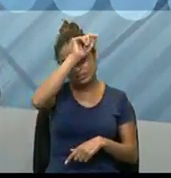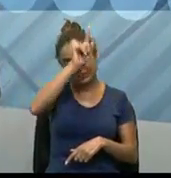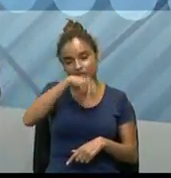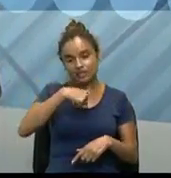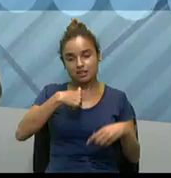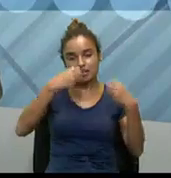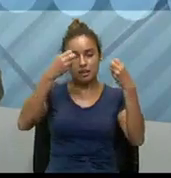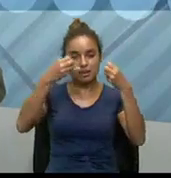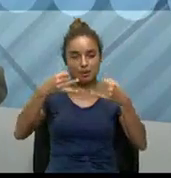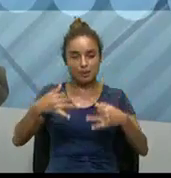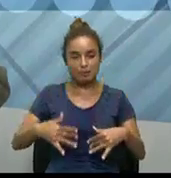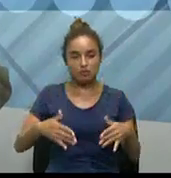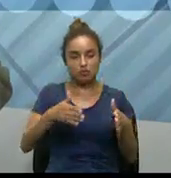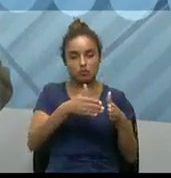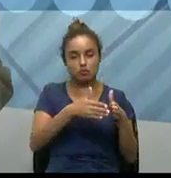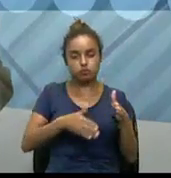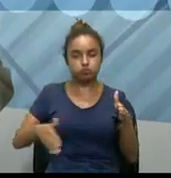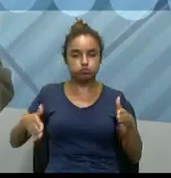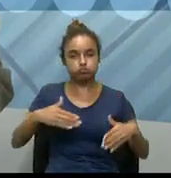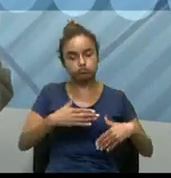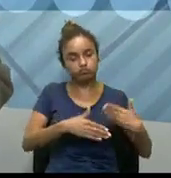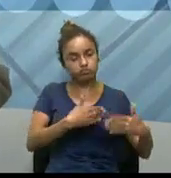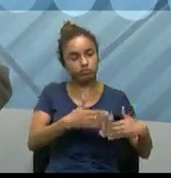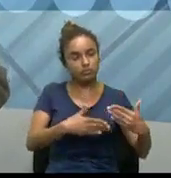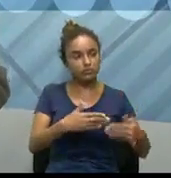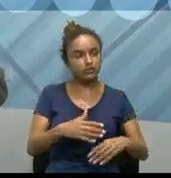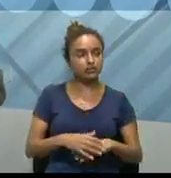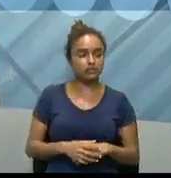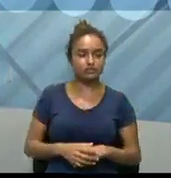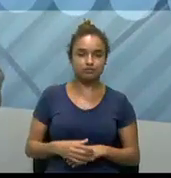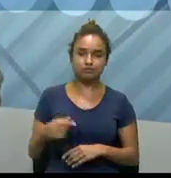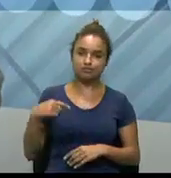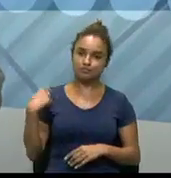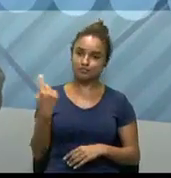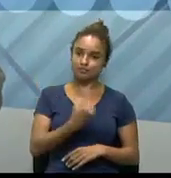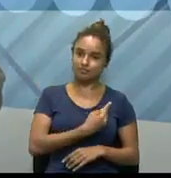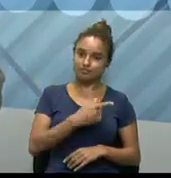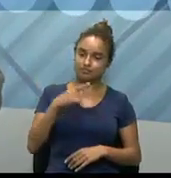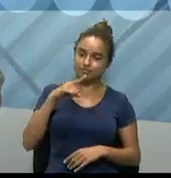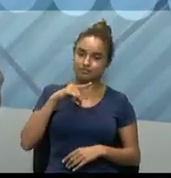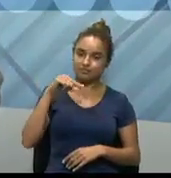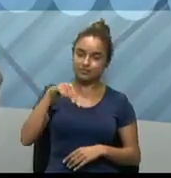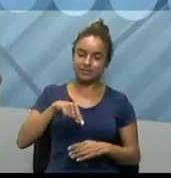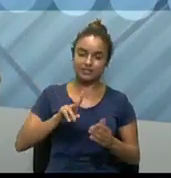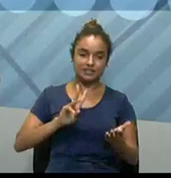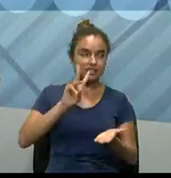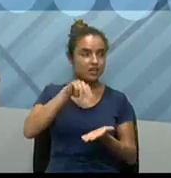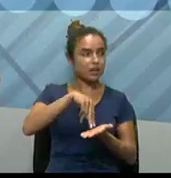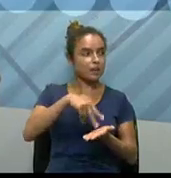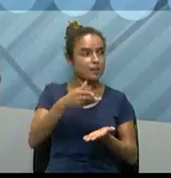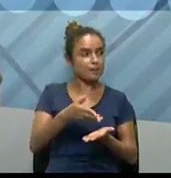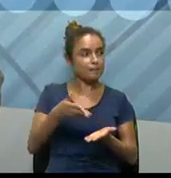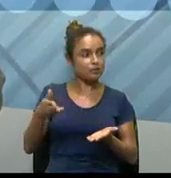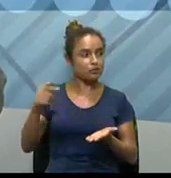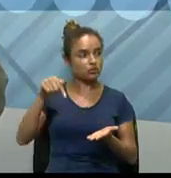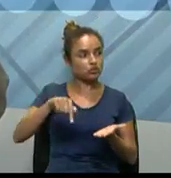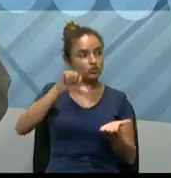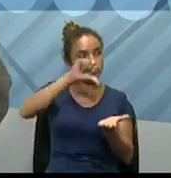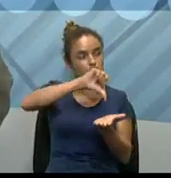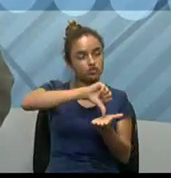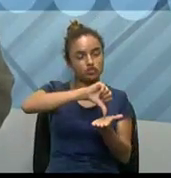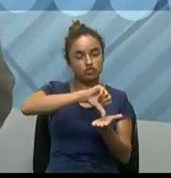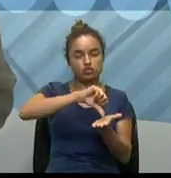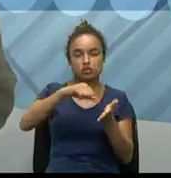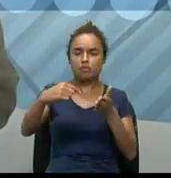explicando aí ao longo do processo. E aí, nós temos uma outra participação, né, de um polo aí,